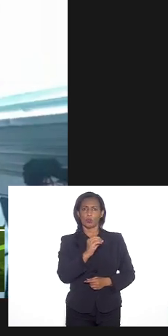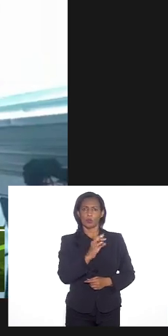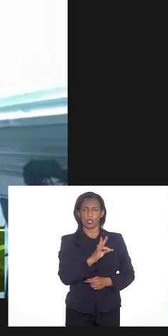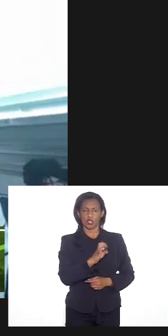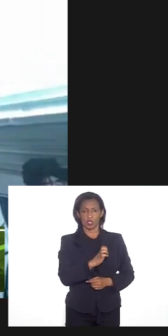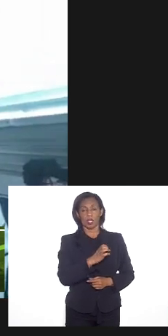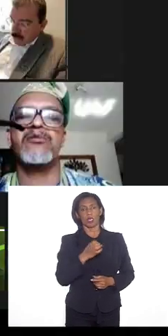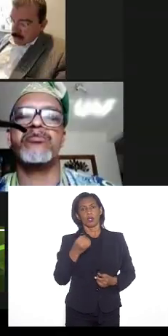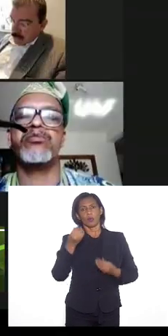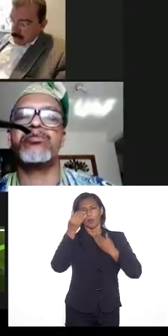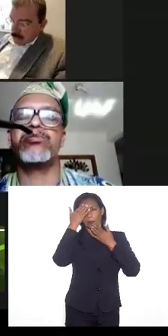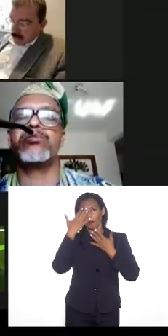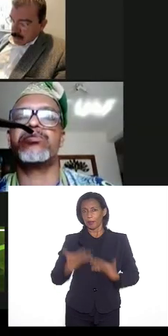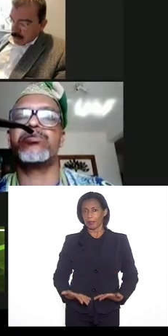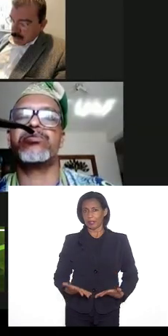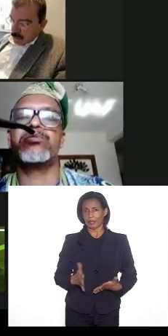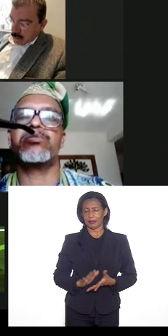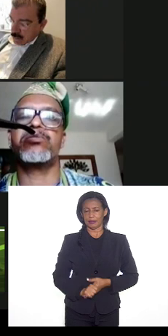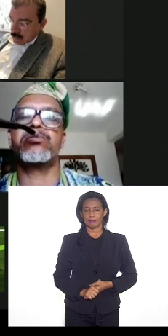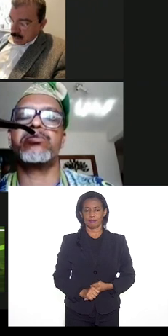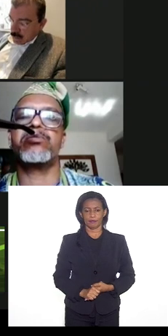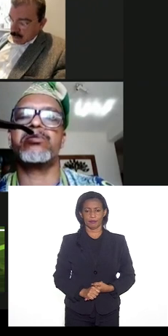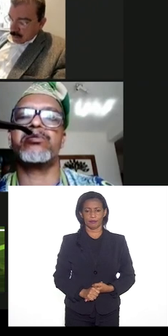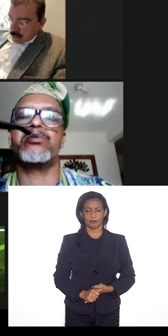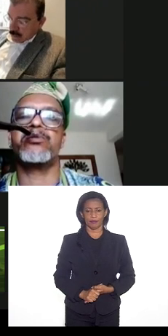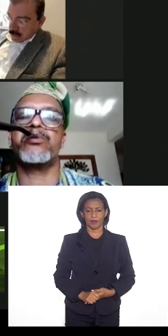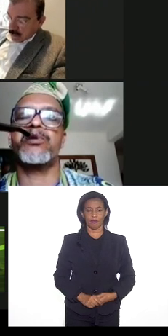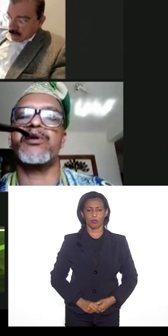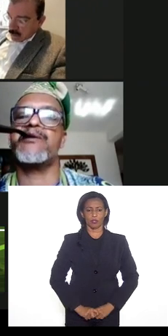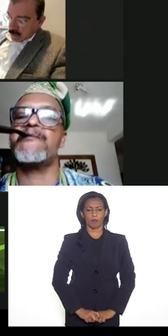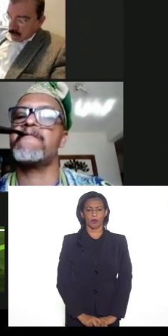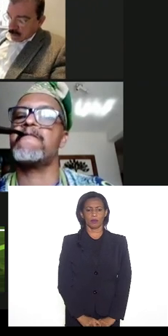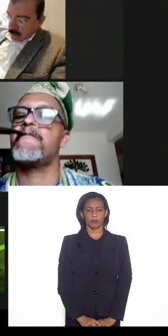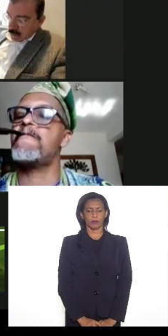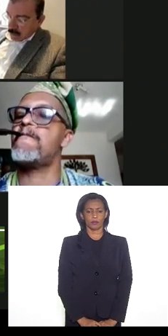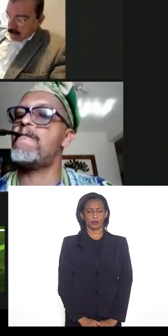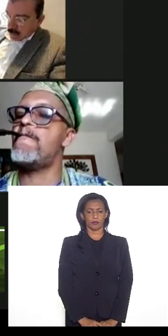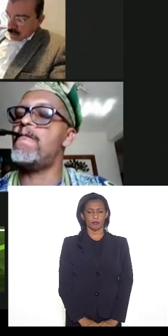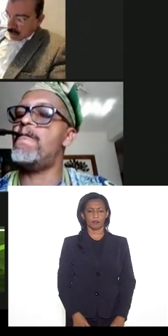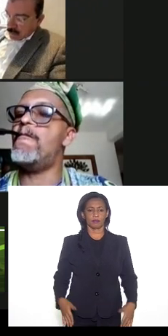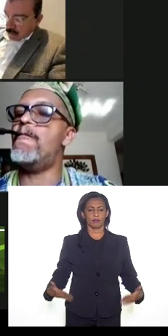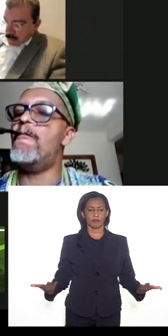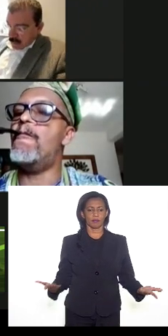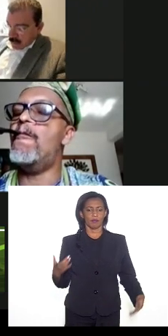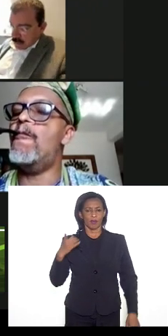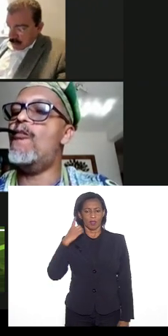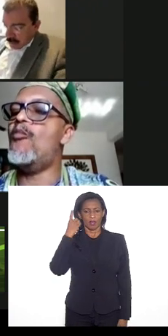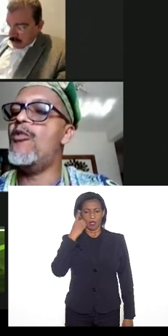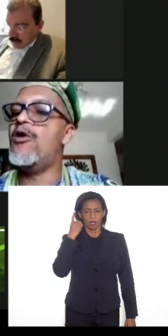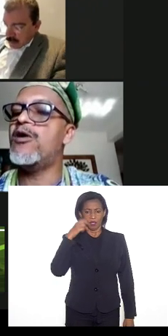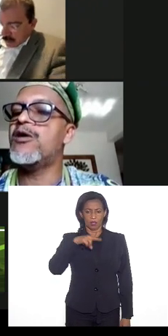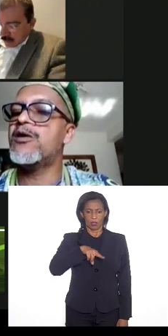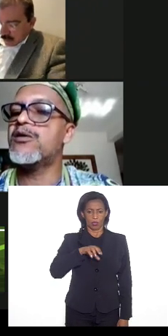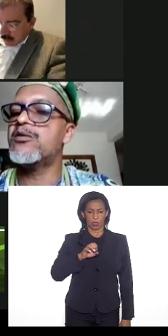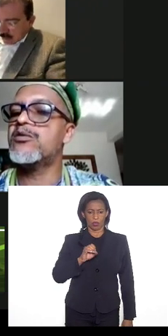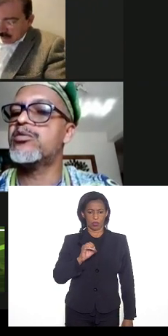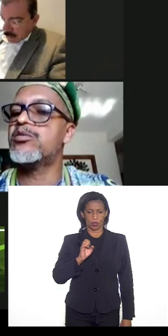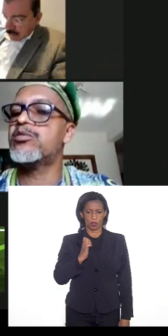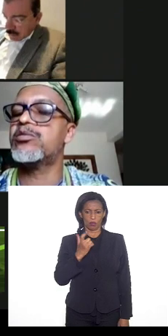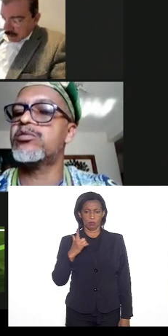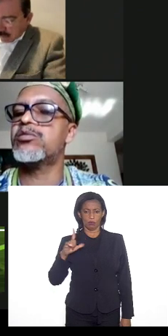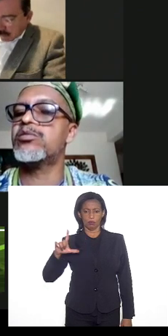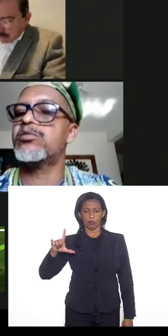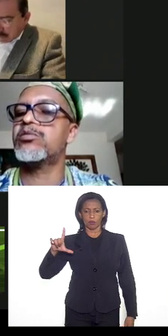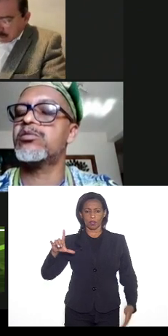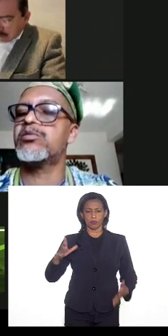senhora presidenta está conosco o deputado noel de carvalho eu queria saber